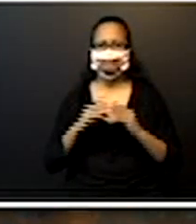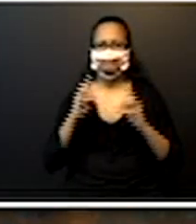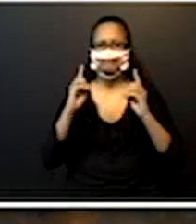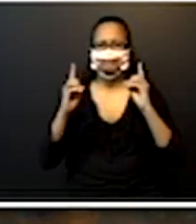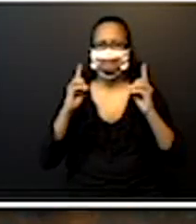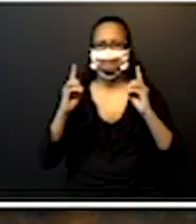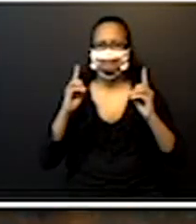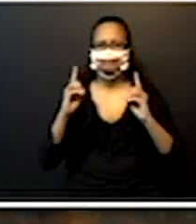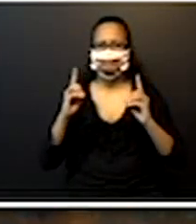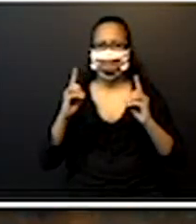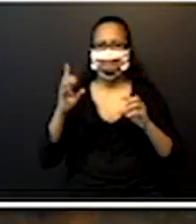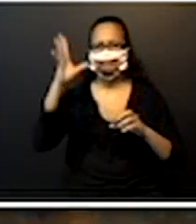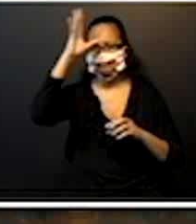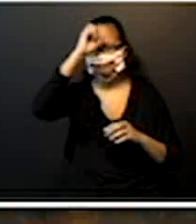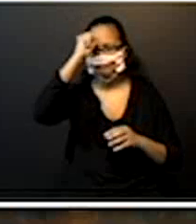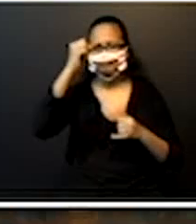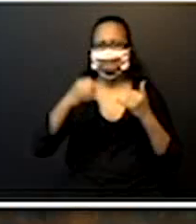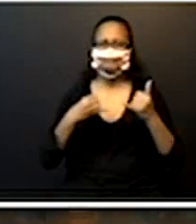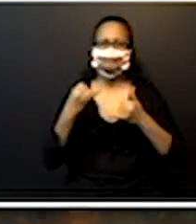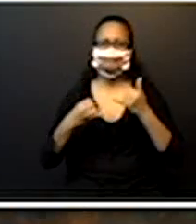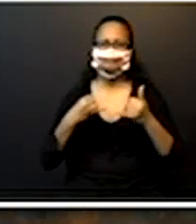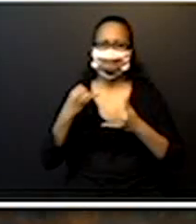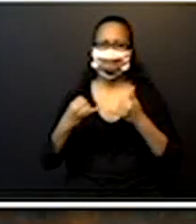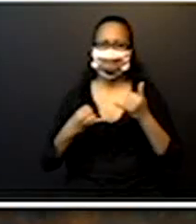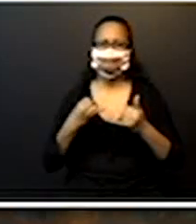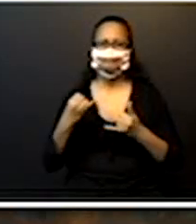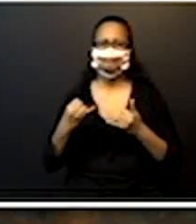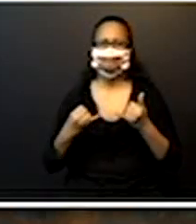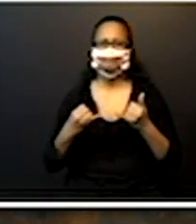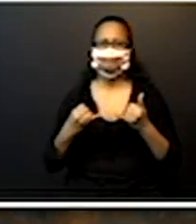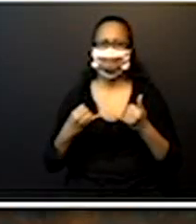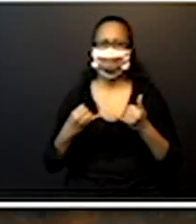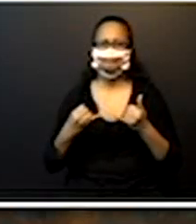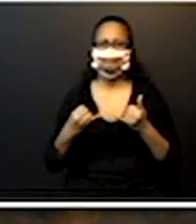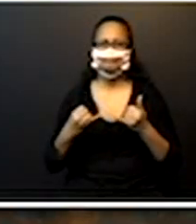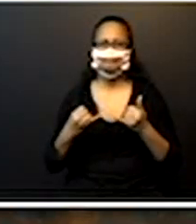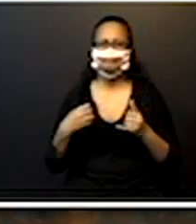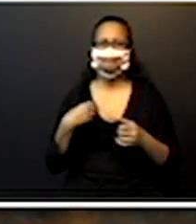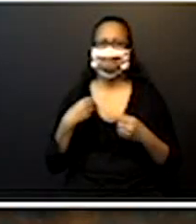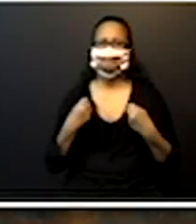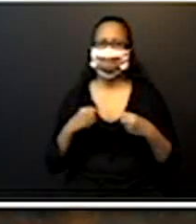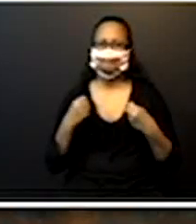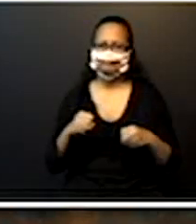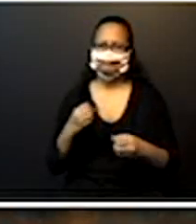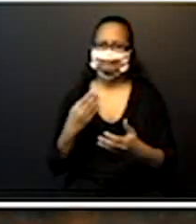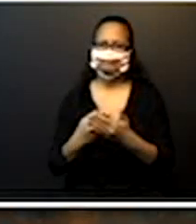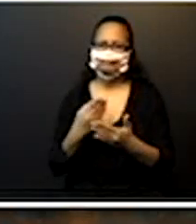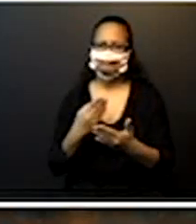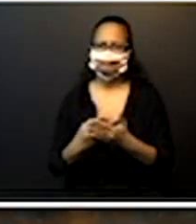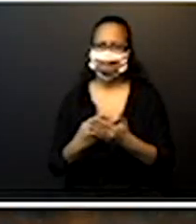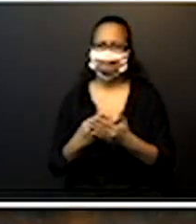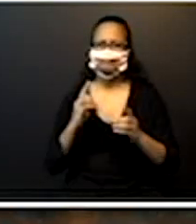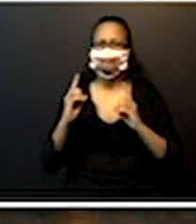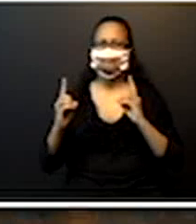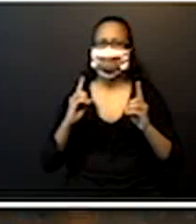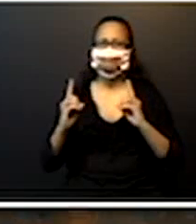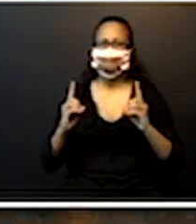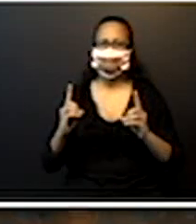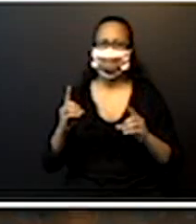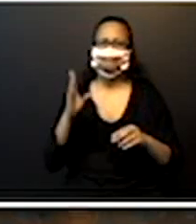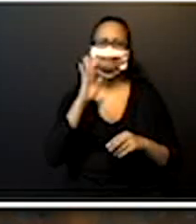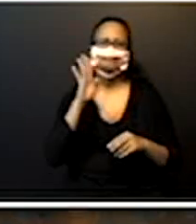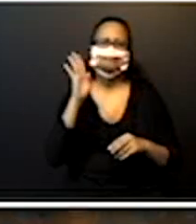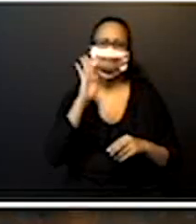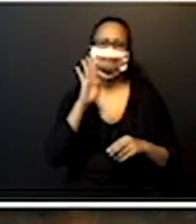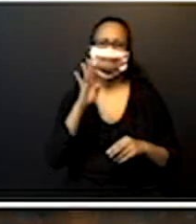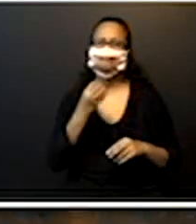vai aprender brincando, como a Tia Adri sempre fala, a gente tem que estudar se divertindo, isso aqui tem que ser legal, tem